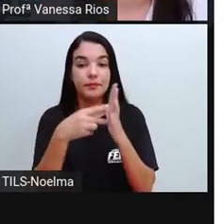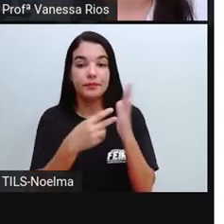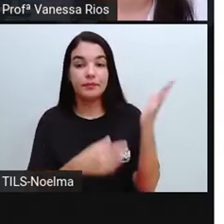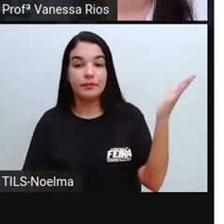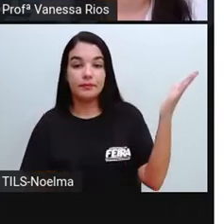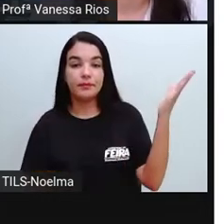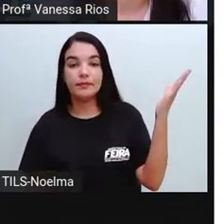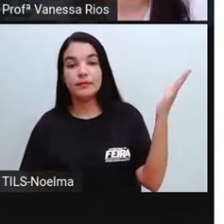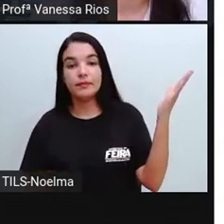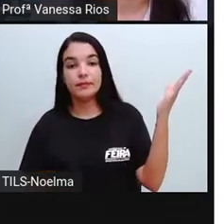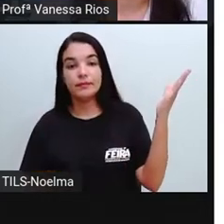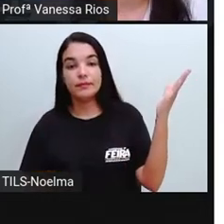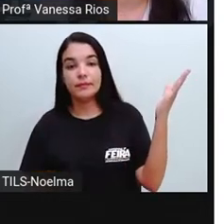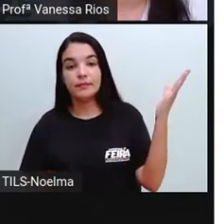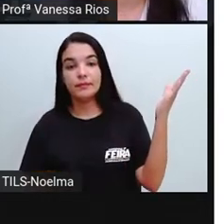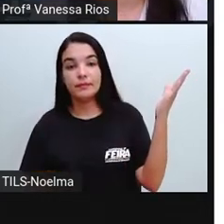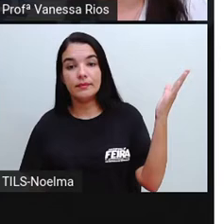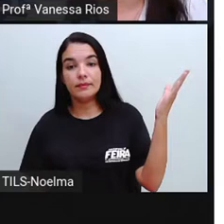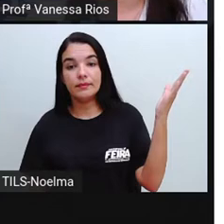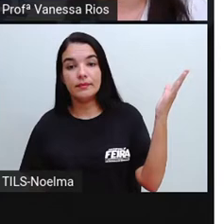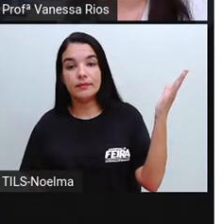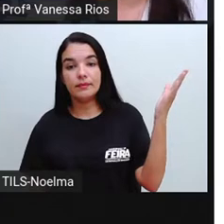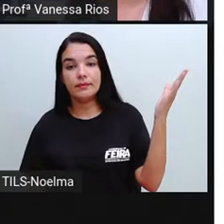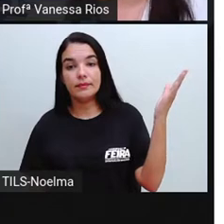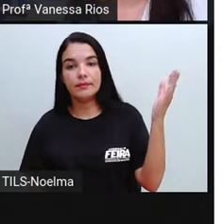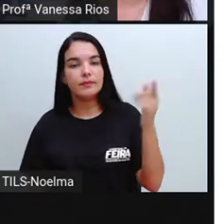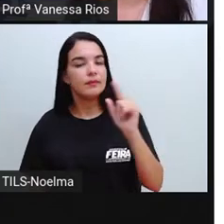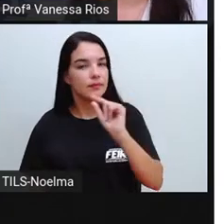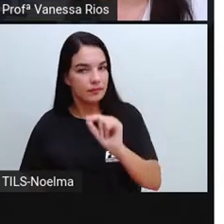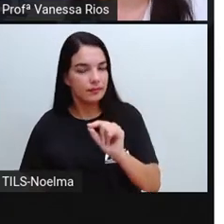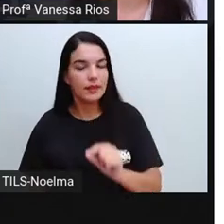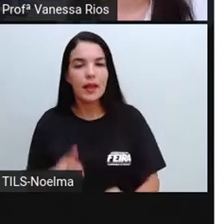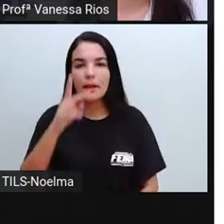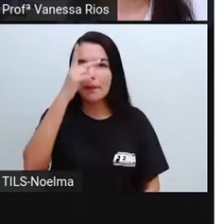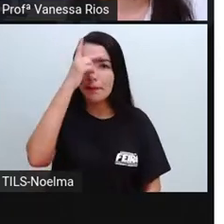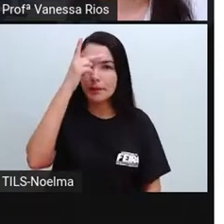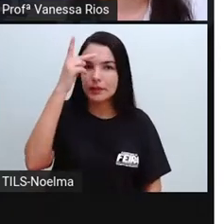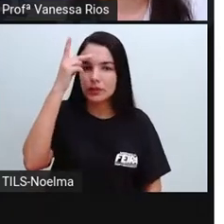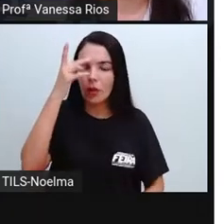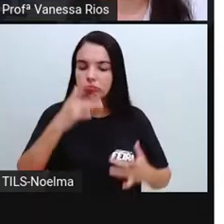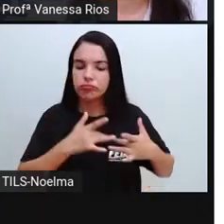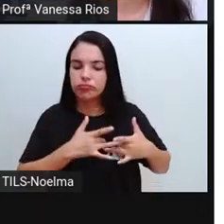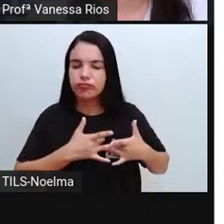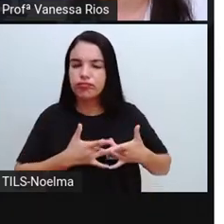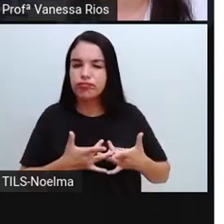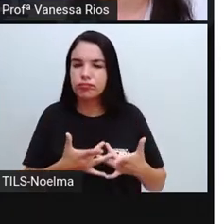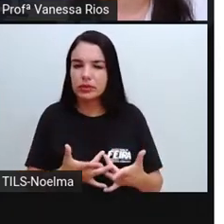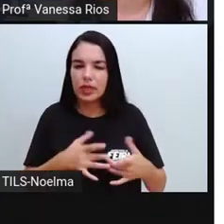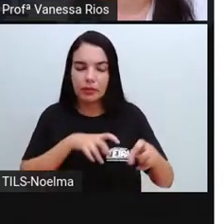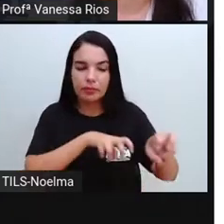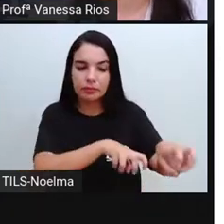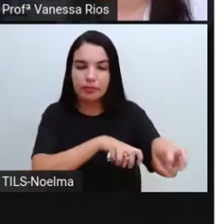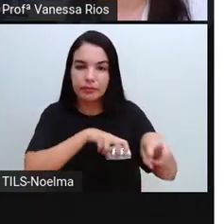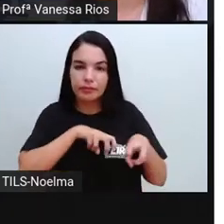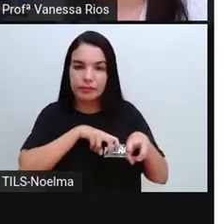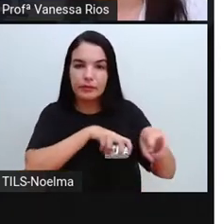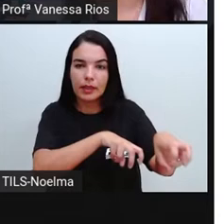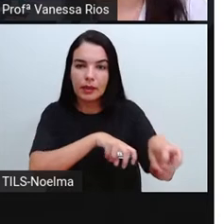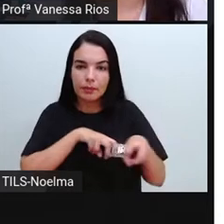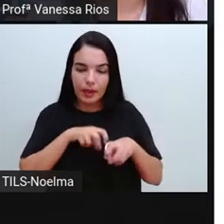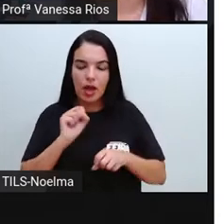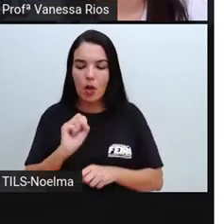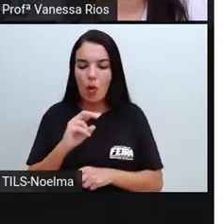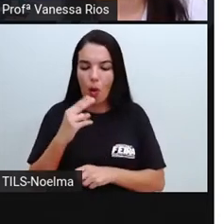esse que a PRO está mostrando, não é? Agricultor, quem se dedica à lavoura, à agricultura ou